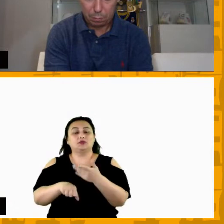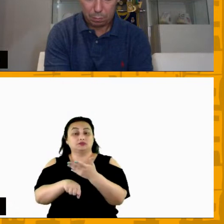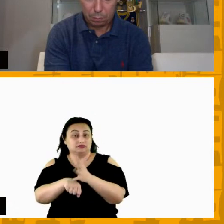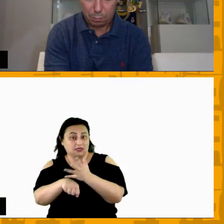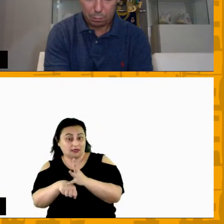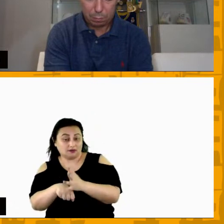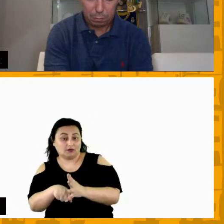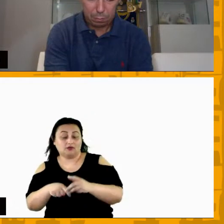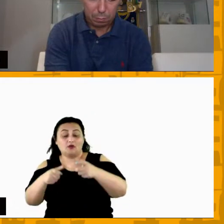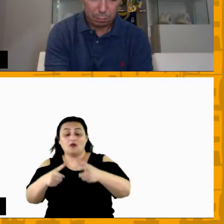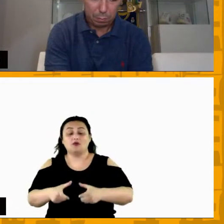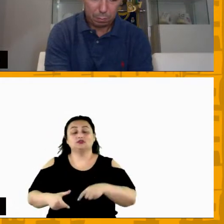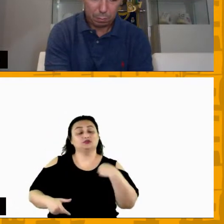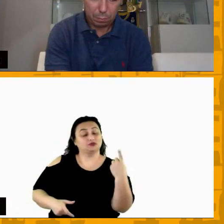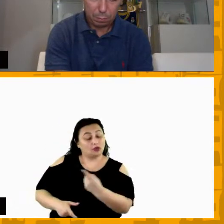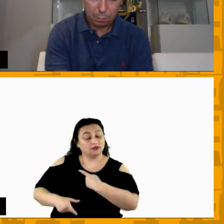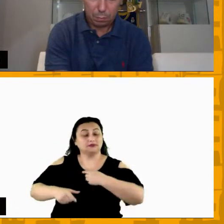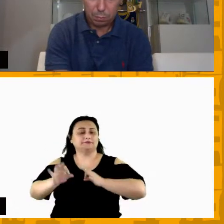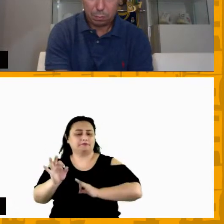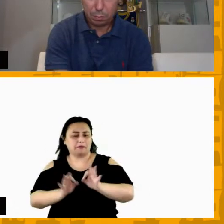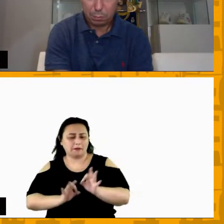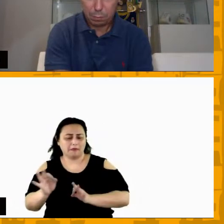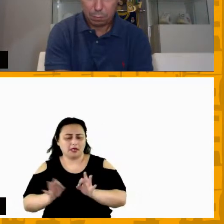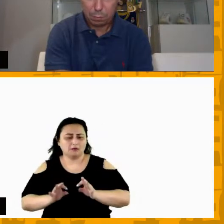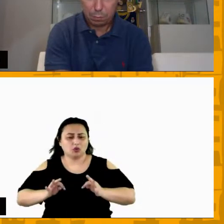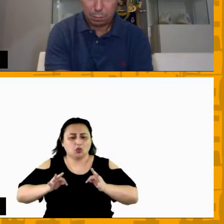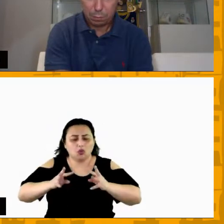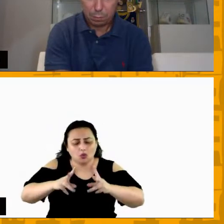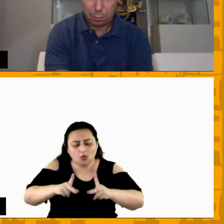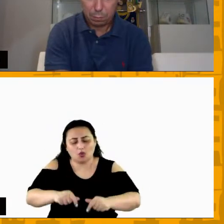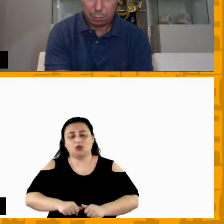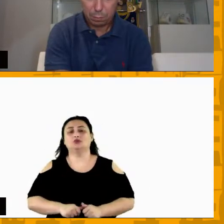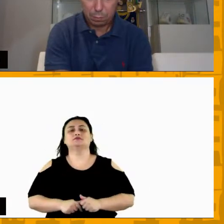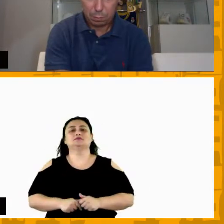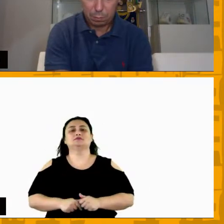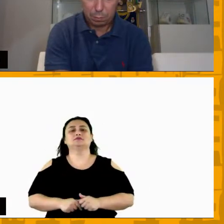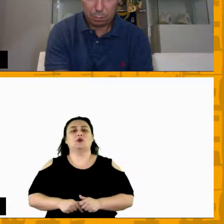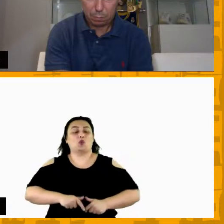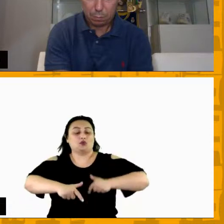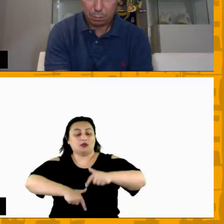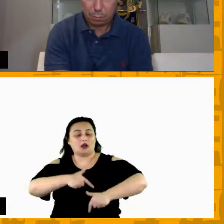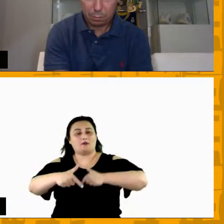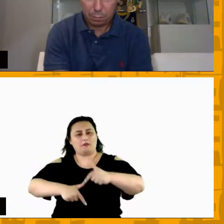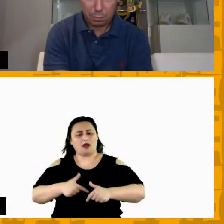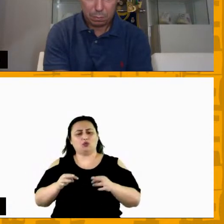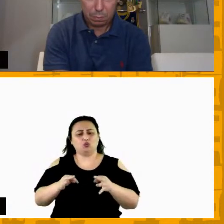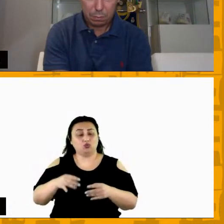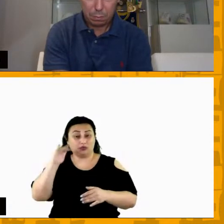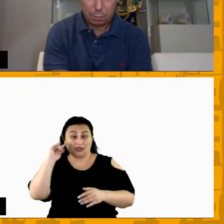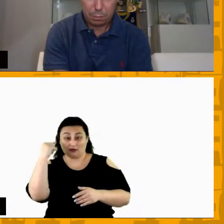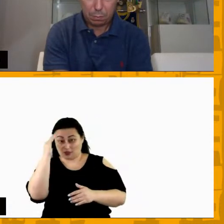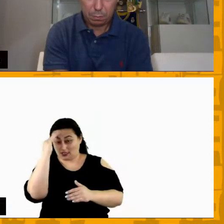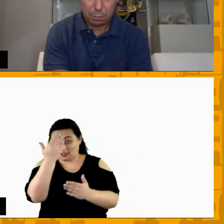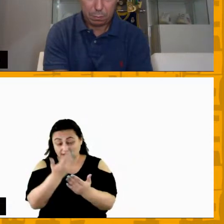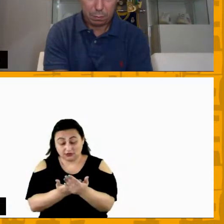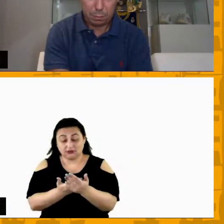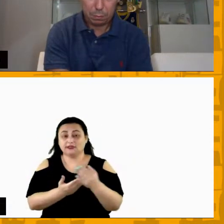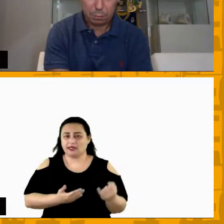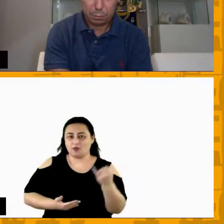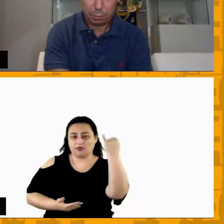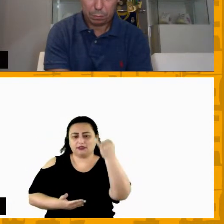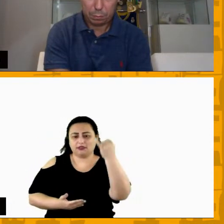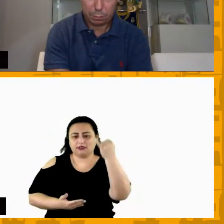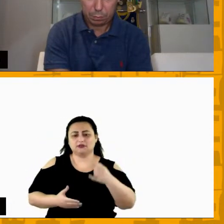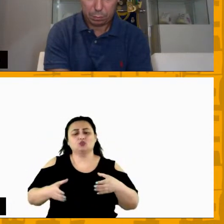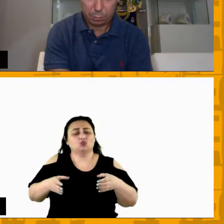onde a gente prepara todo o trabalho de formação tudo o a gente acredita ser importante com toda a